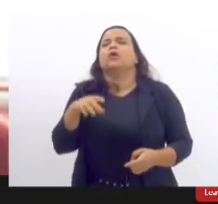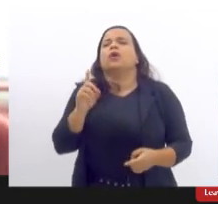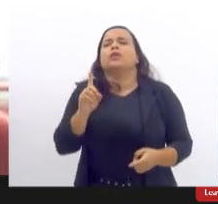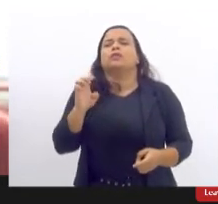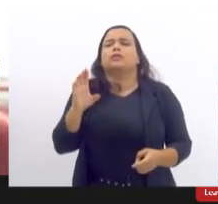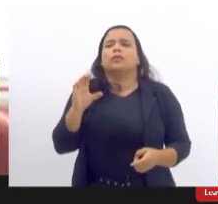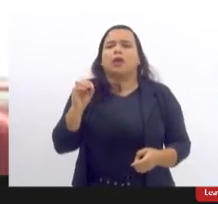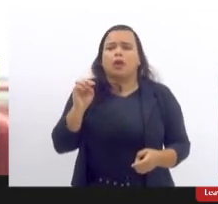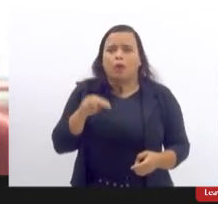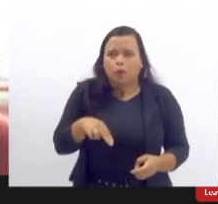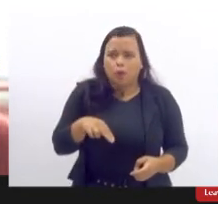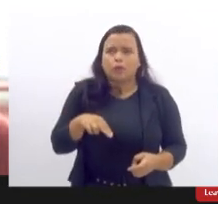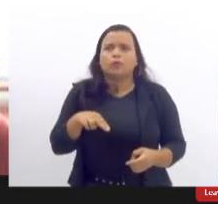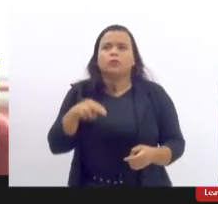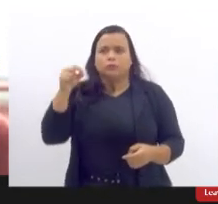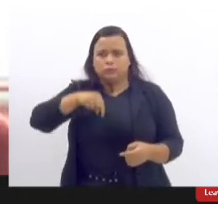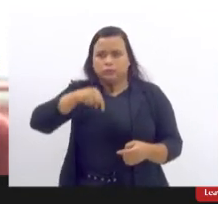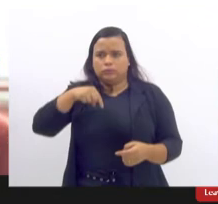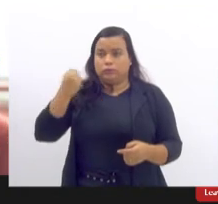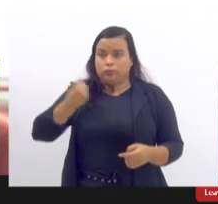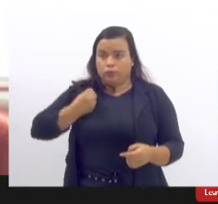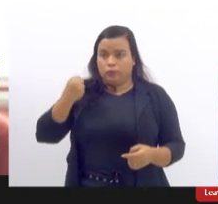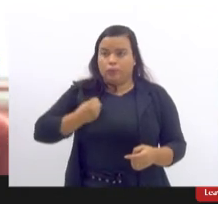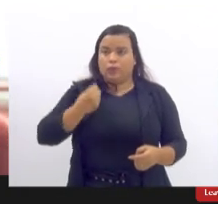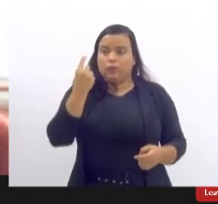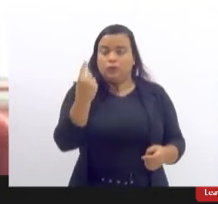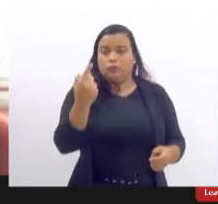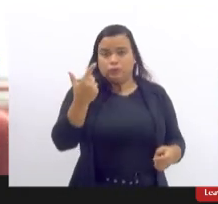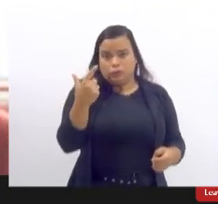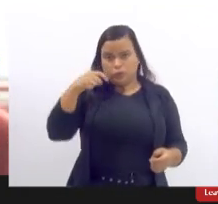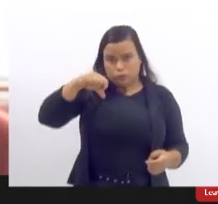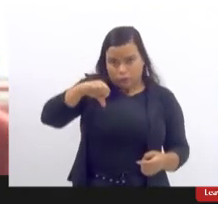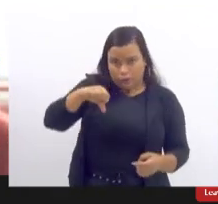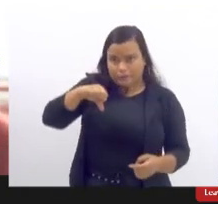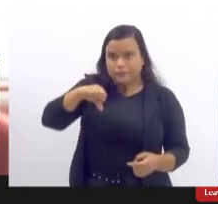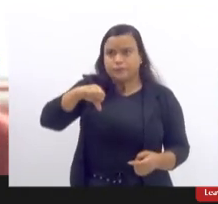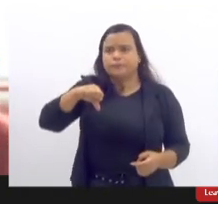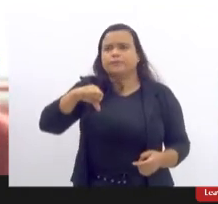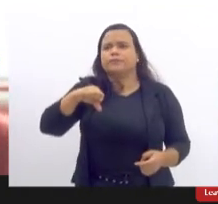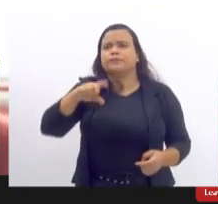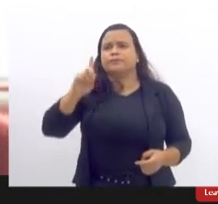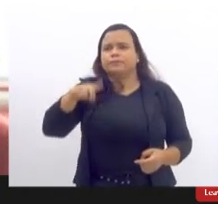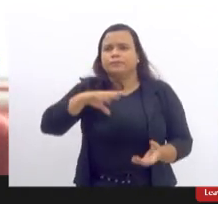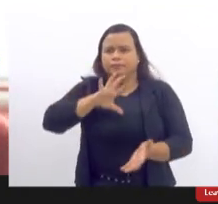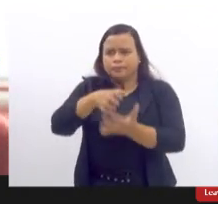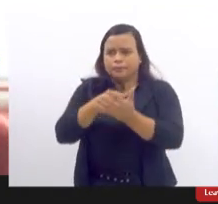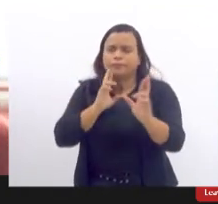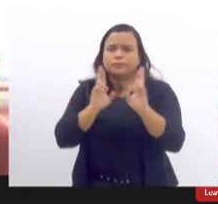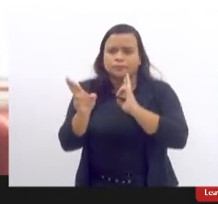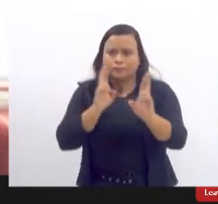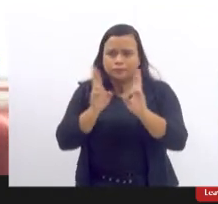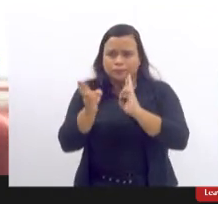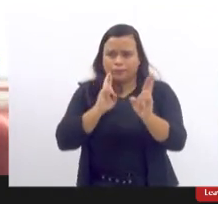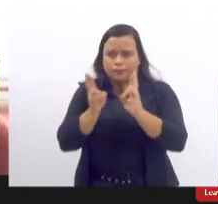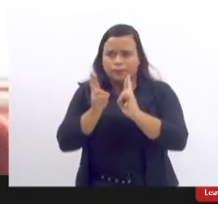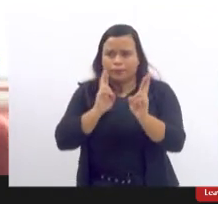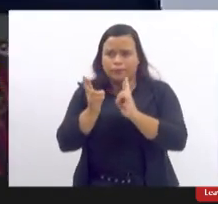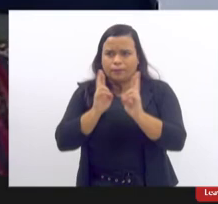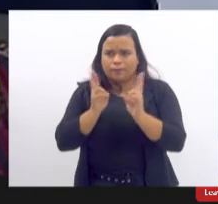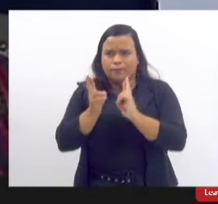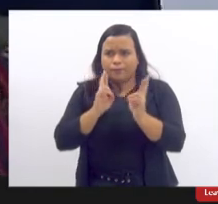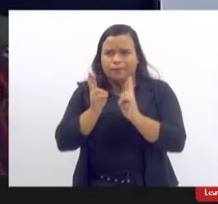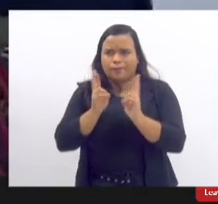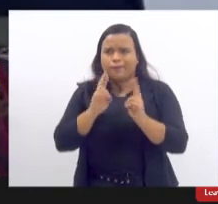de Janeiro através do número 129 que é central de relacionamento com o